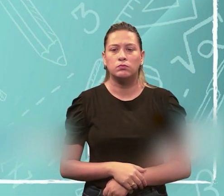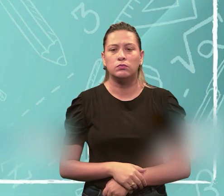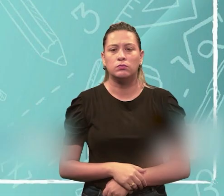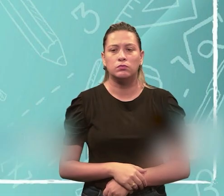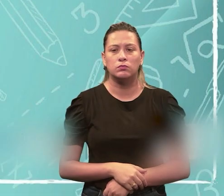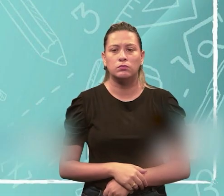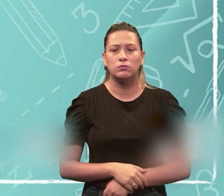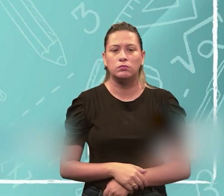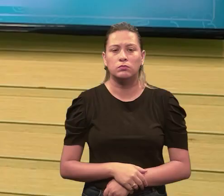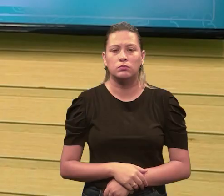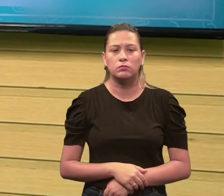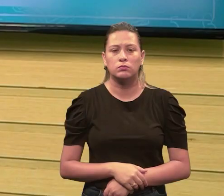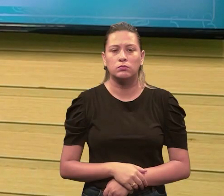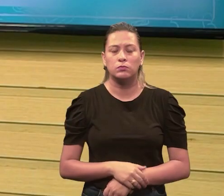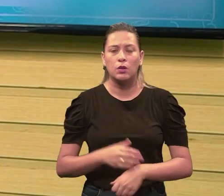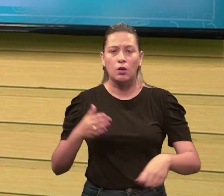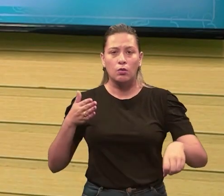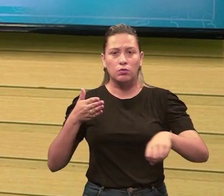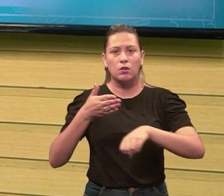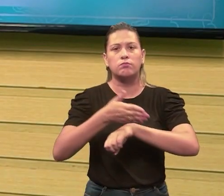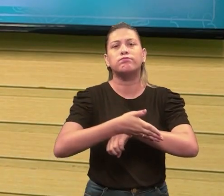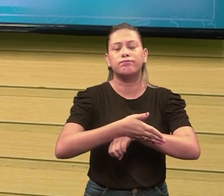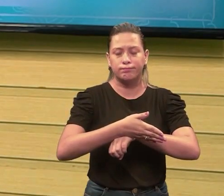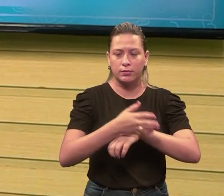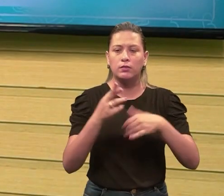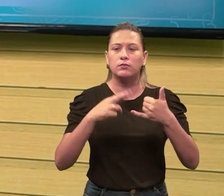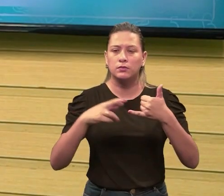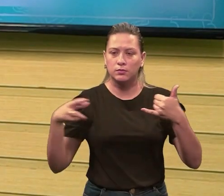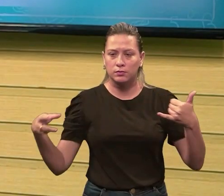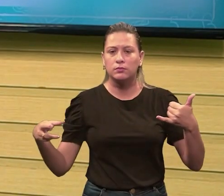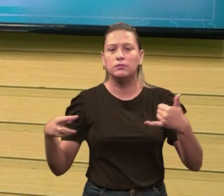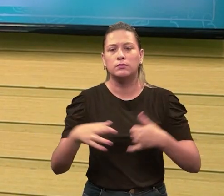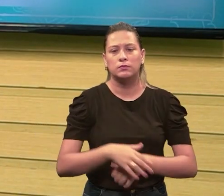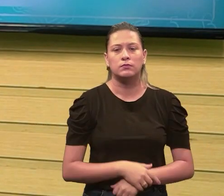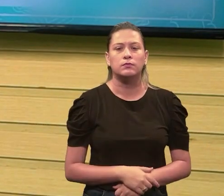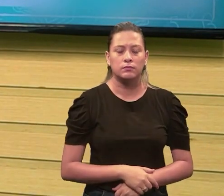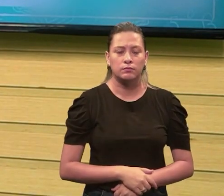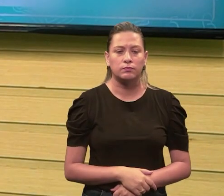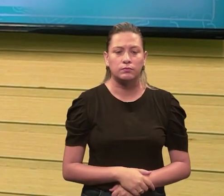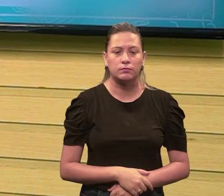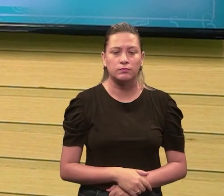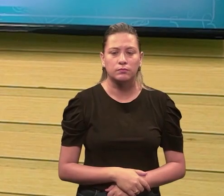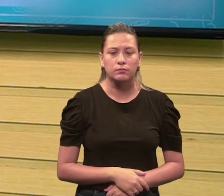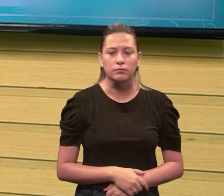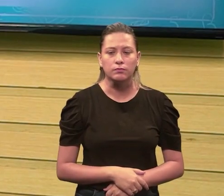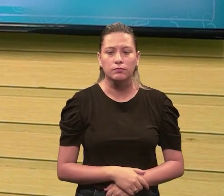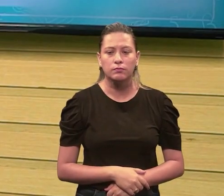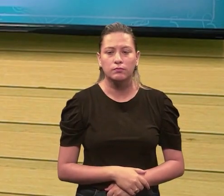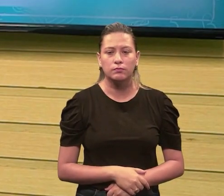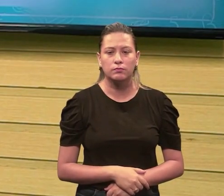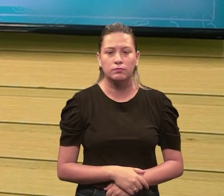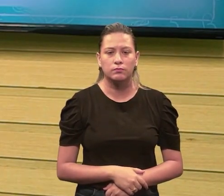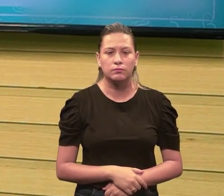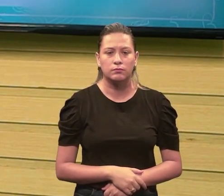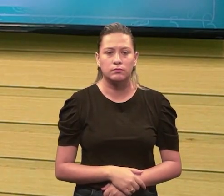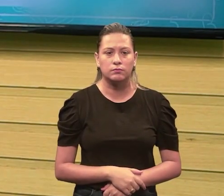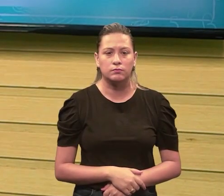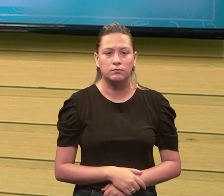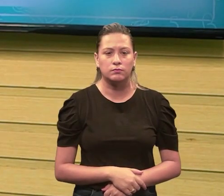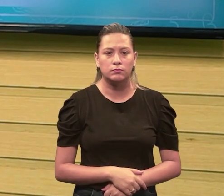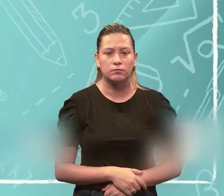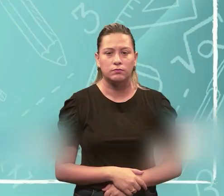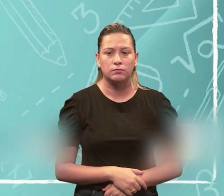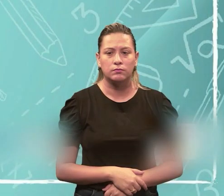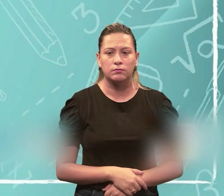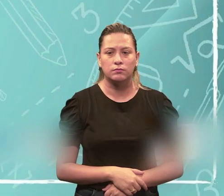resistências do circuito. Então, ela ultrapassa aquelas resistências que a gente tem no nosso circuito. Quando eu estou com um curto circuito, ela